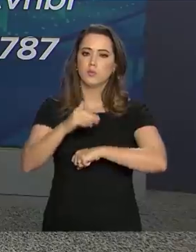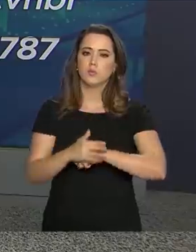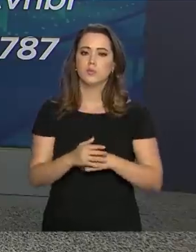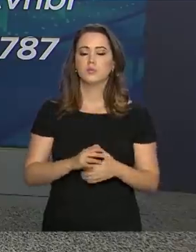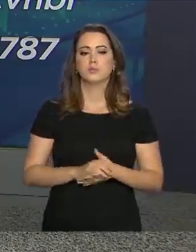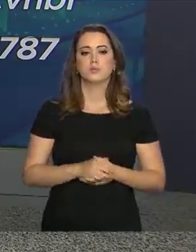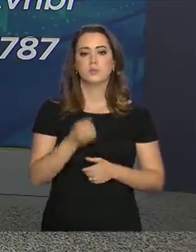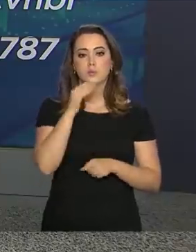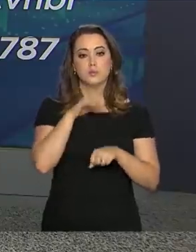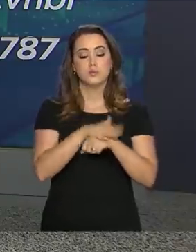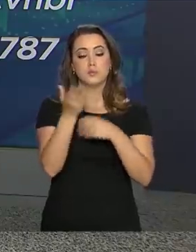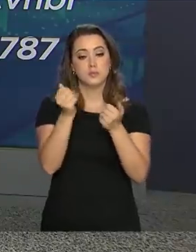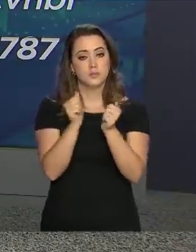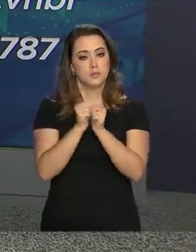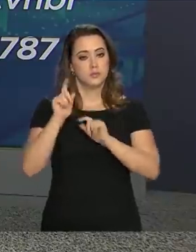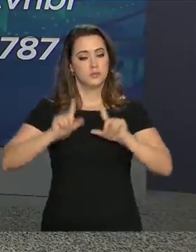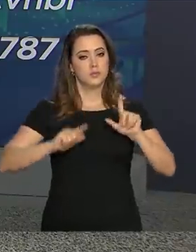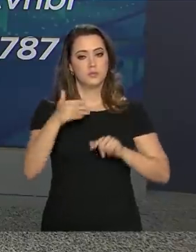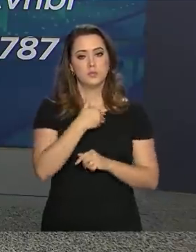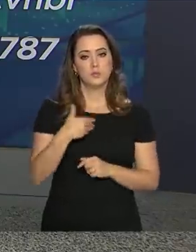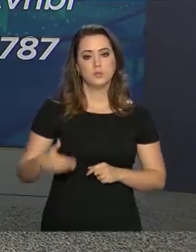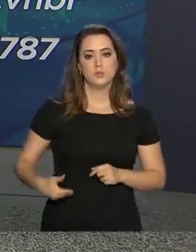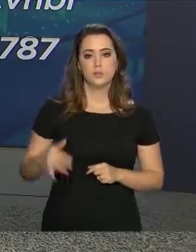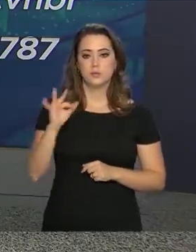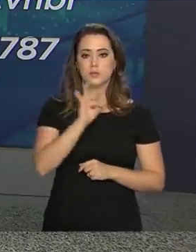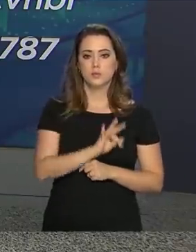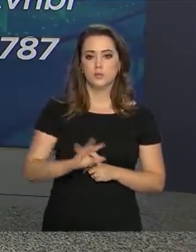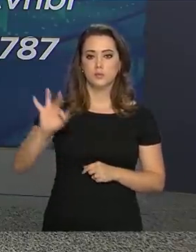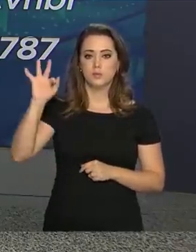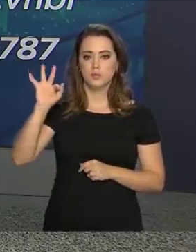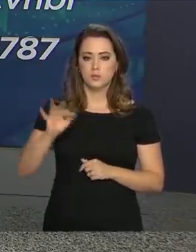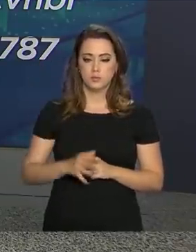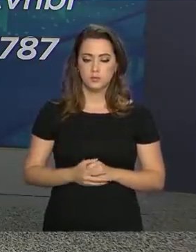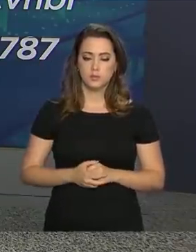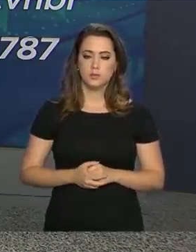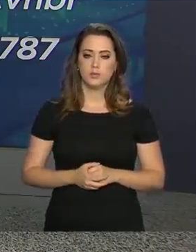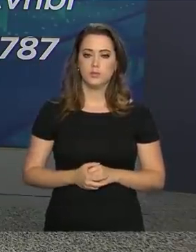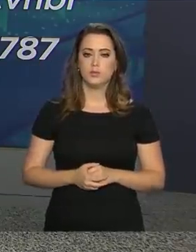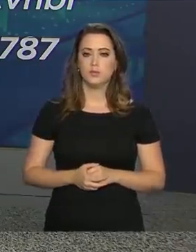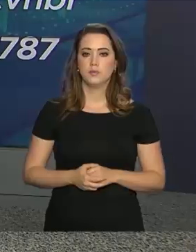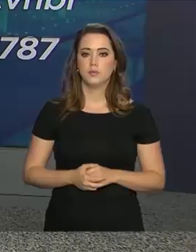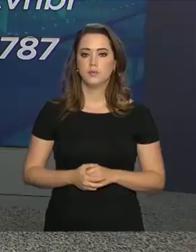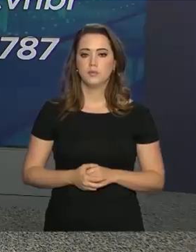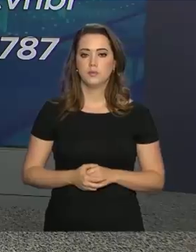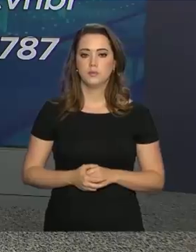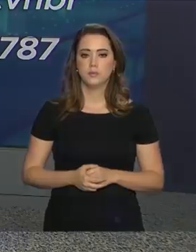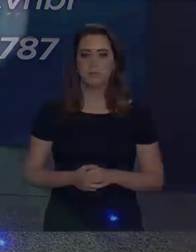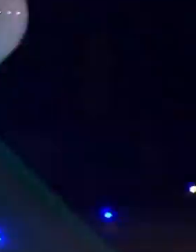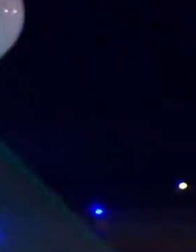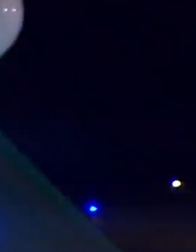Brumadinho. Uma boa noite para você e continue com a gente na NBR, a TV do governo federal.